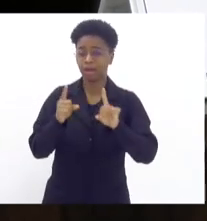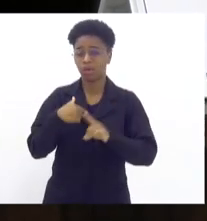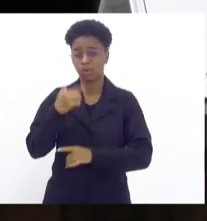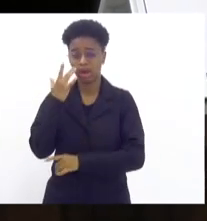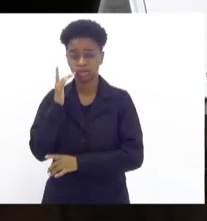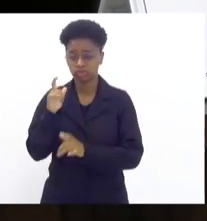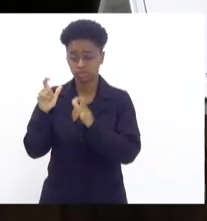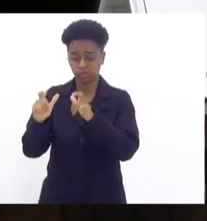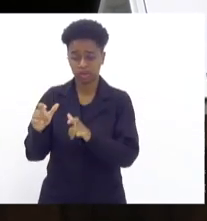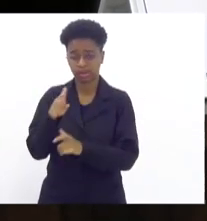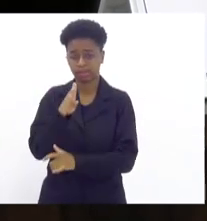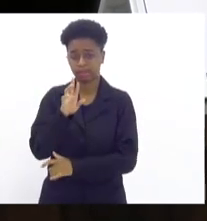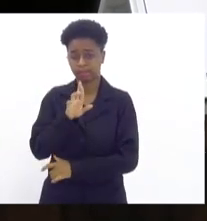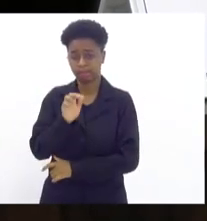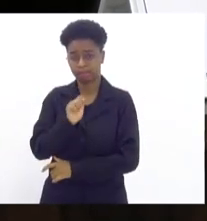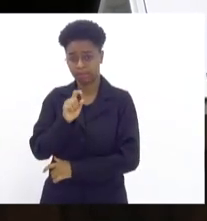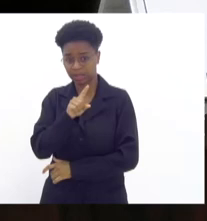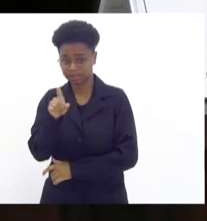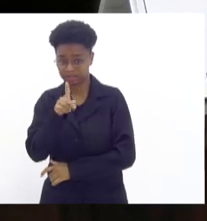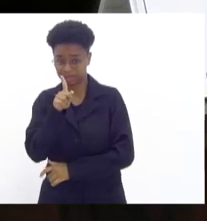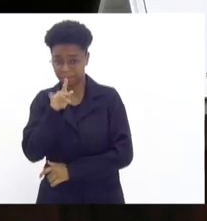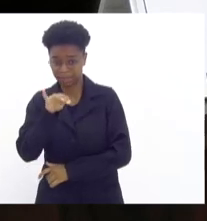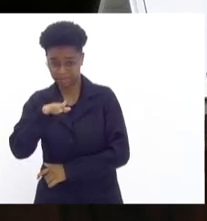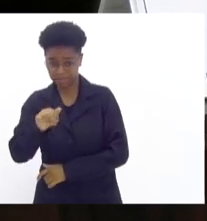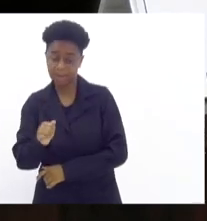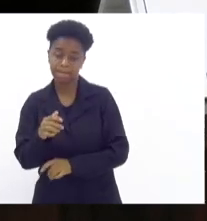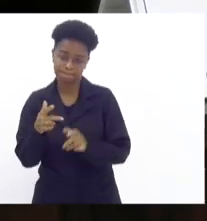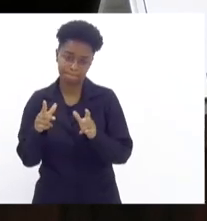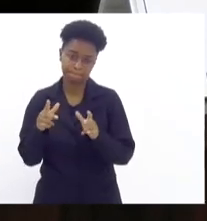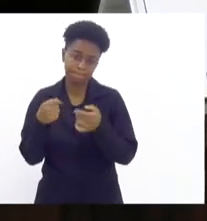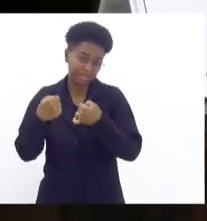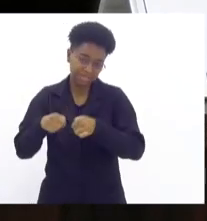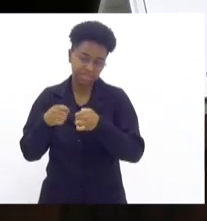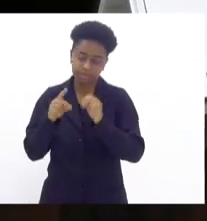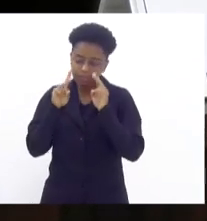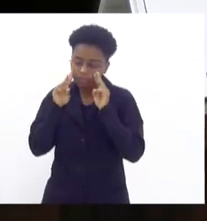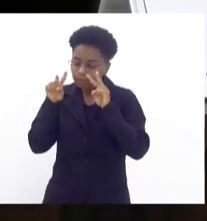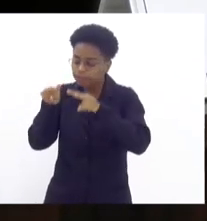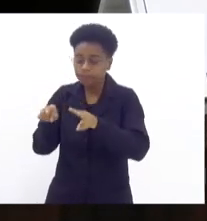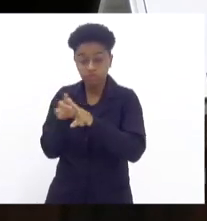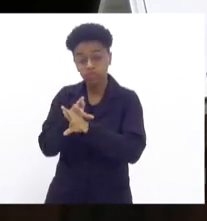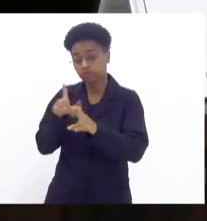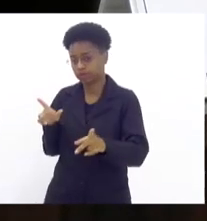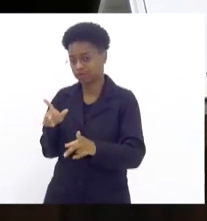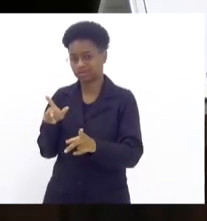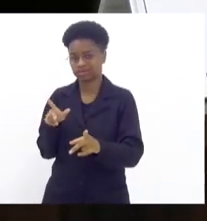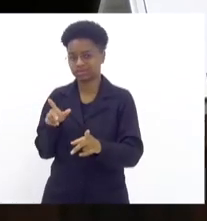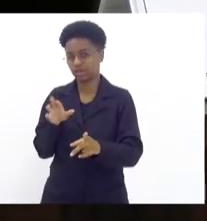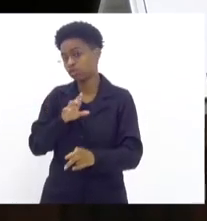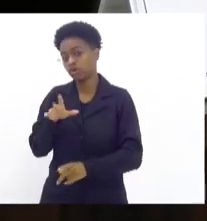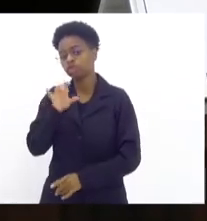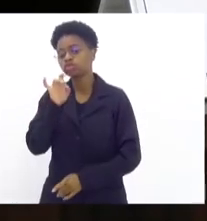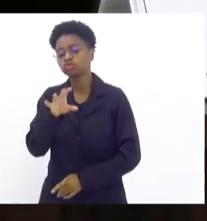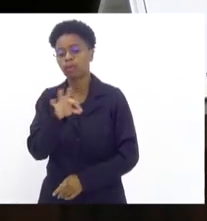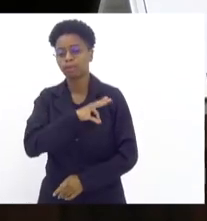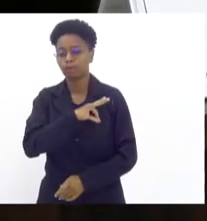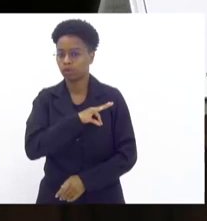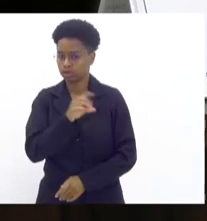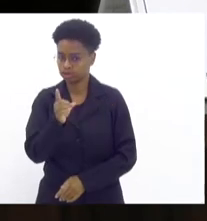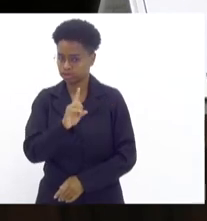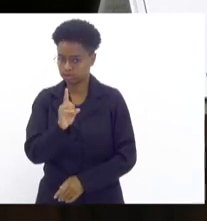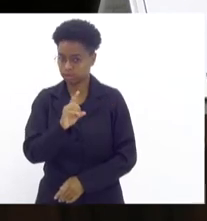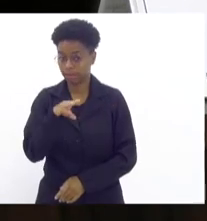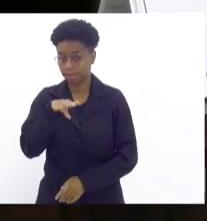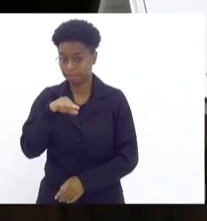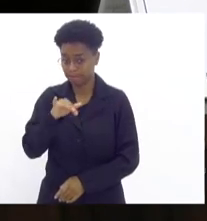de Pina, ela merece um olhar diferenciado. E aí não estou me referindo apenas à polícia militar, mas também à polícia